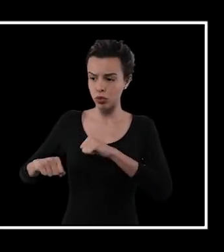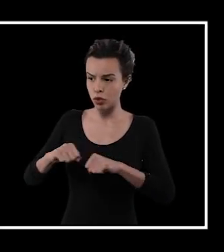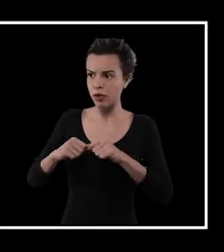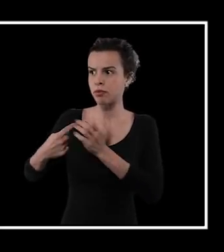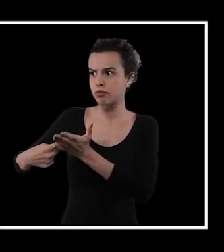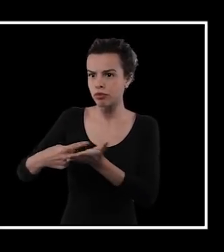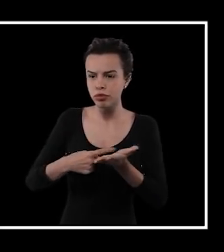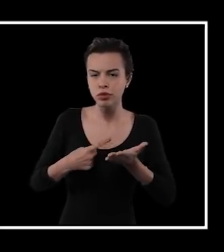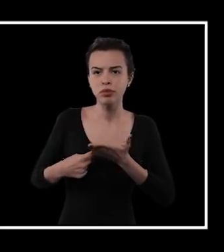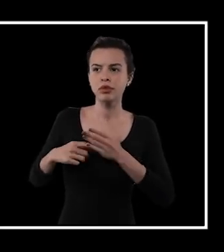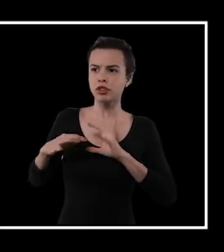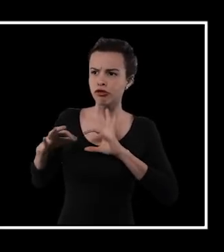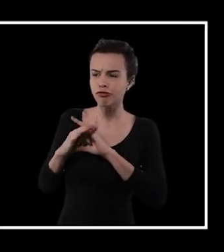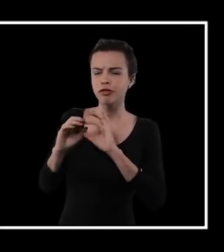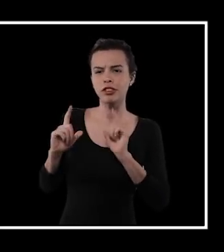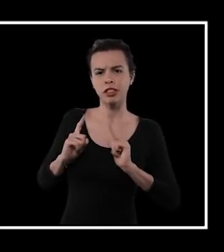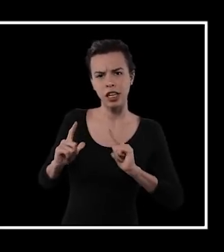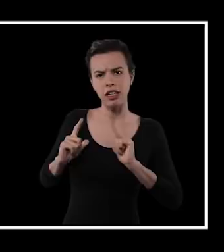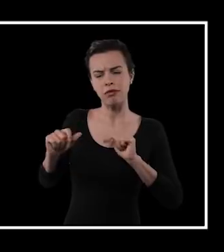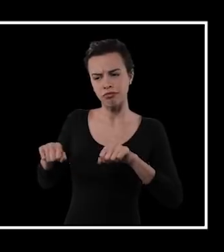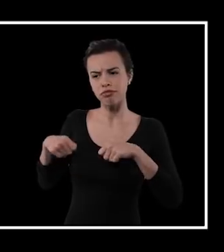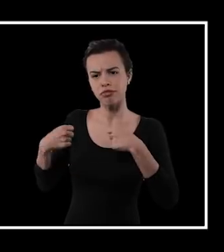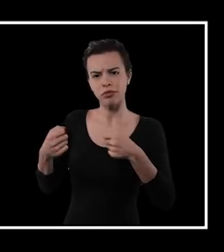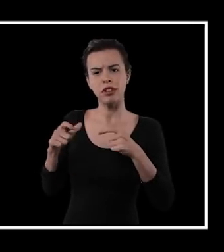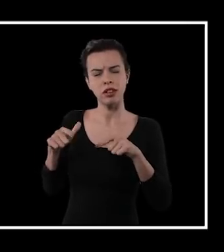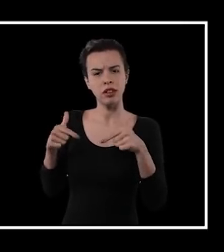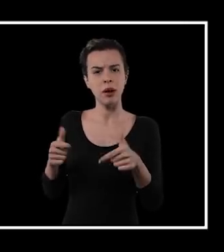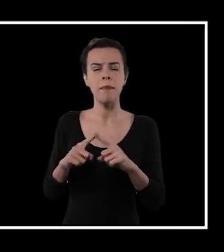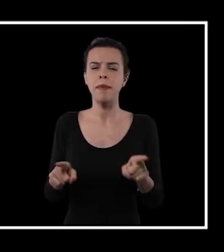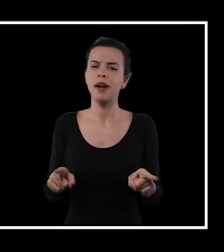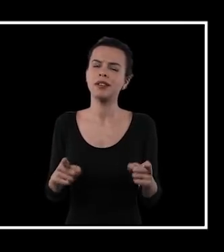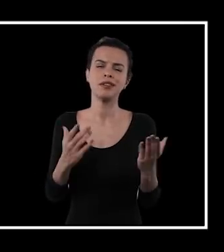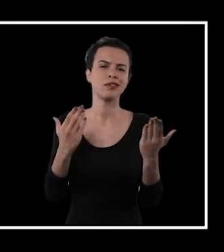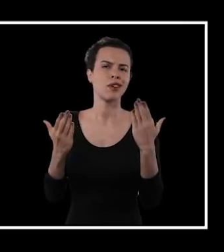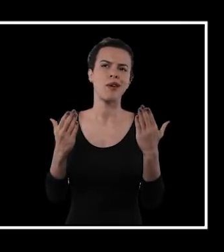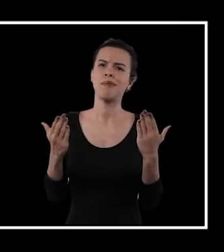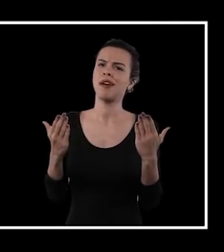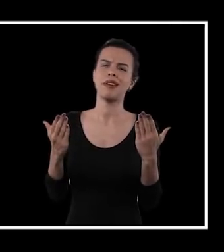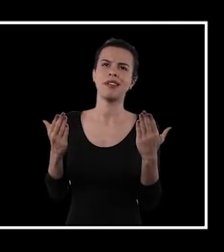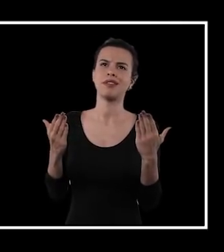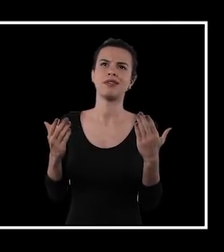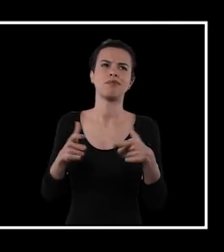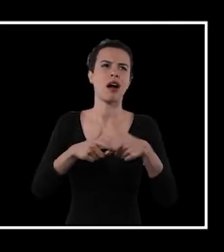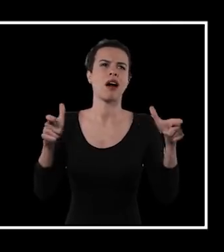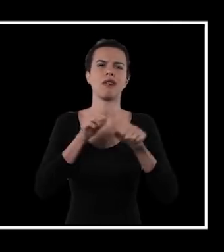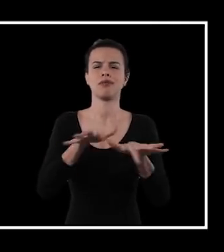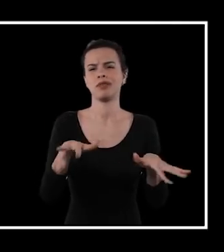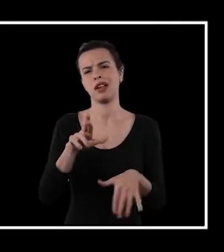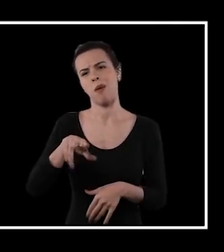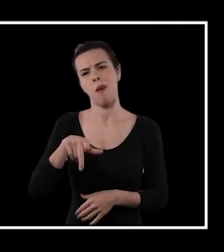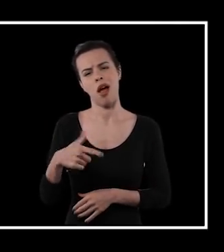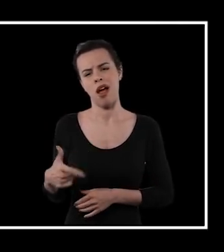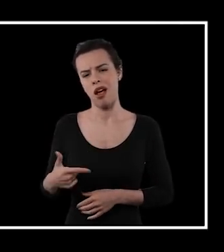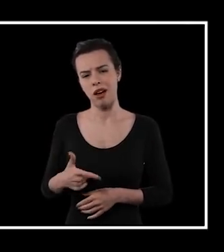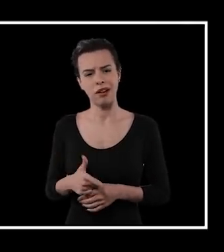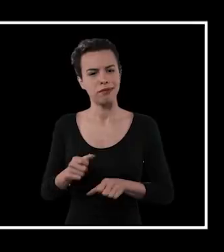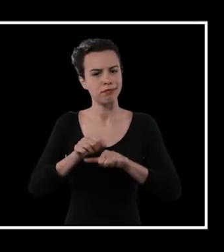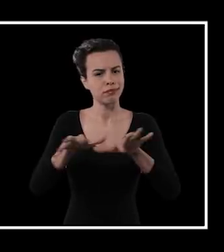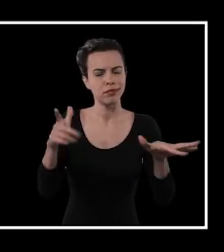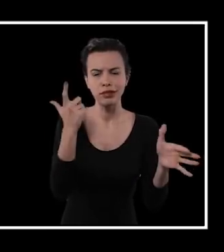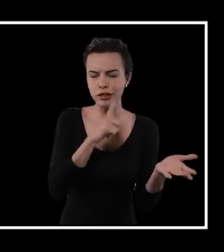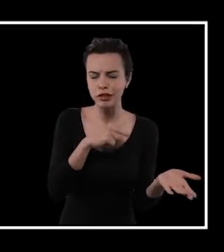por mais que a gente, as mobilizações, as articulações do movimento negro sejam muitas, elas ainda não chegam em todos os lugares, as